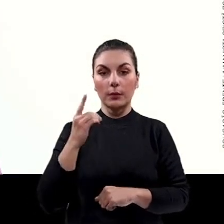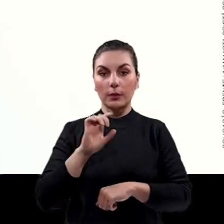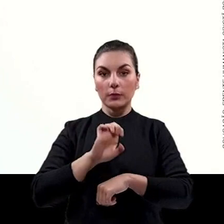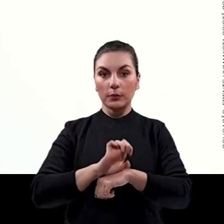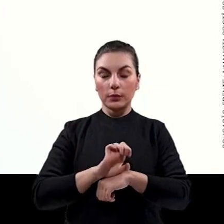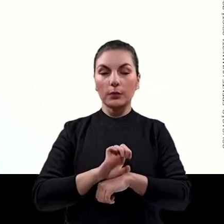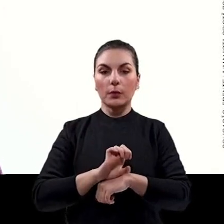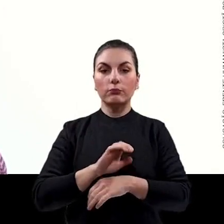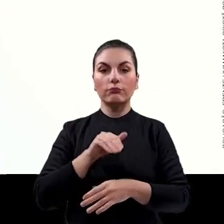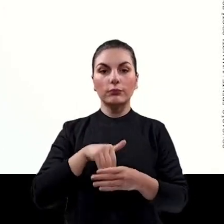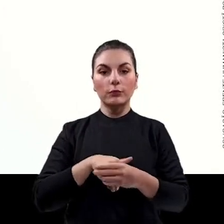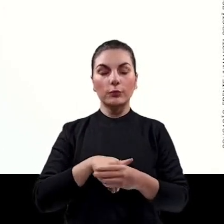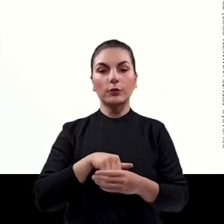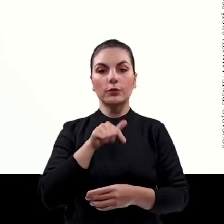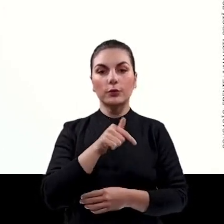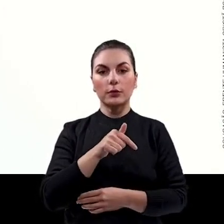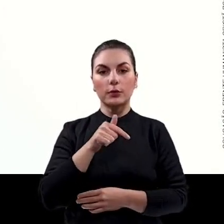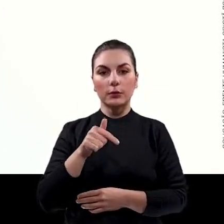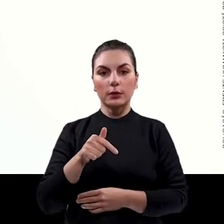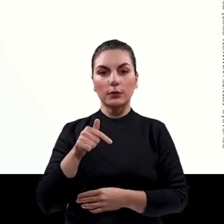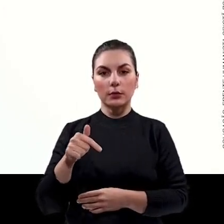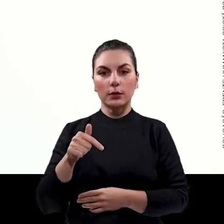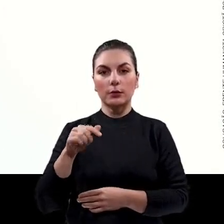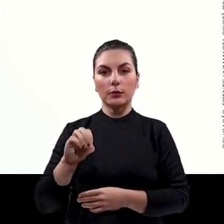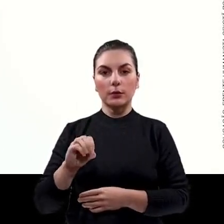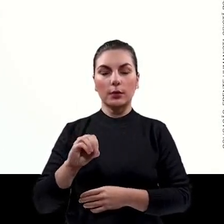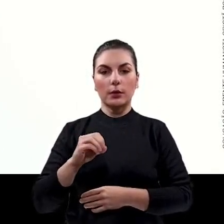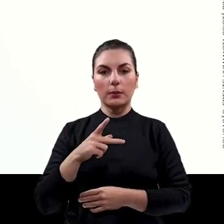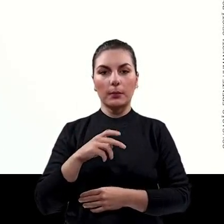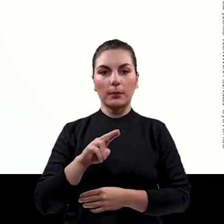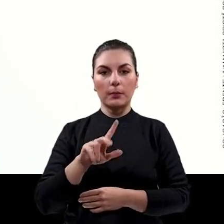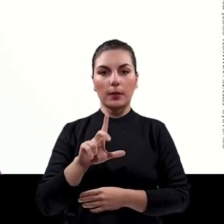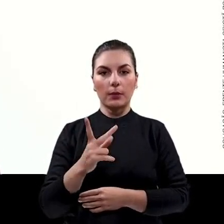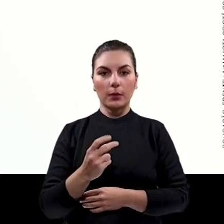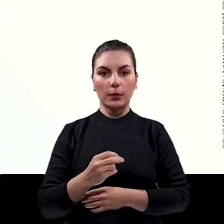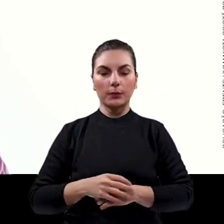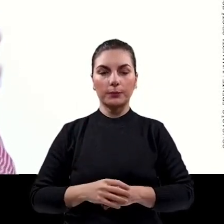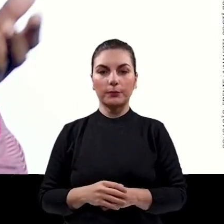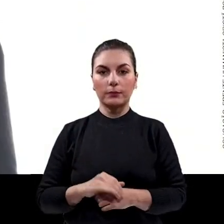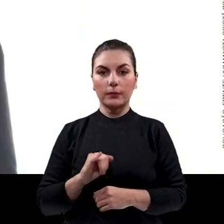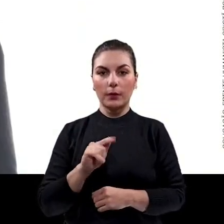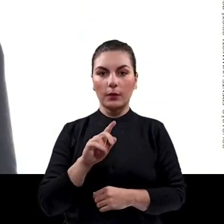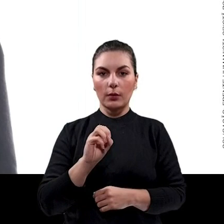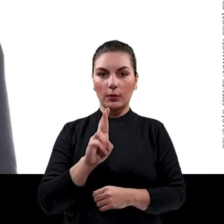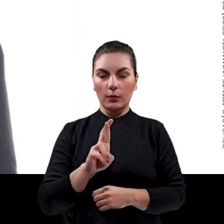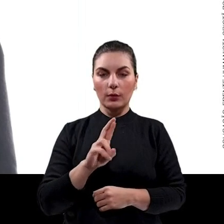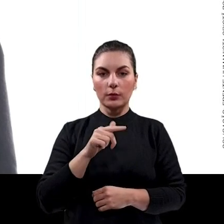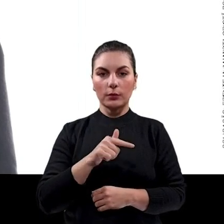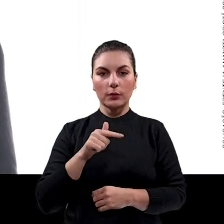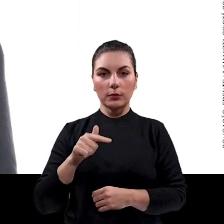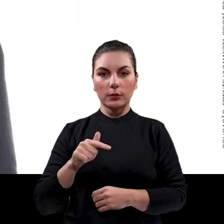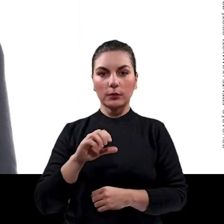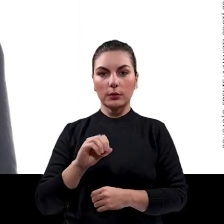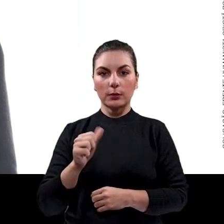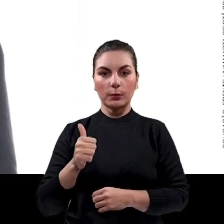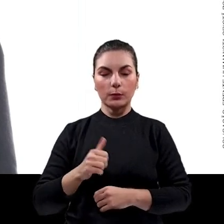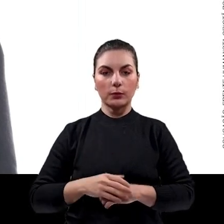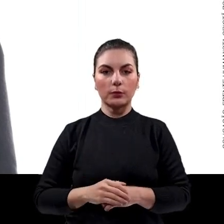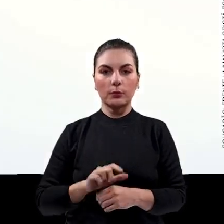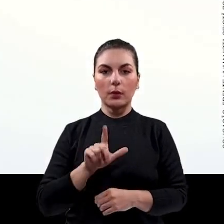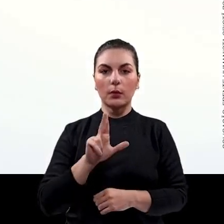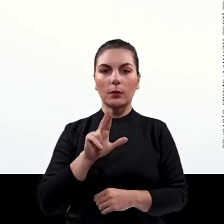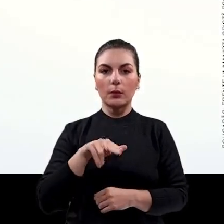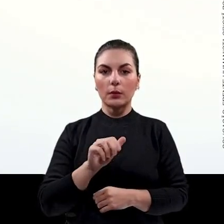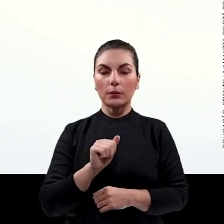Para deputado estadual, vote 77770. Paulinho Coutinho. Igor Ponzec, 77011.